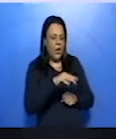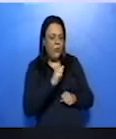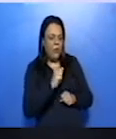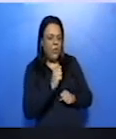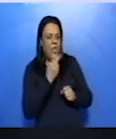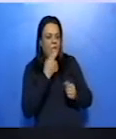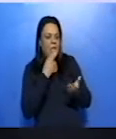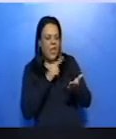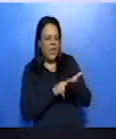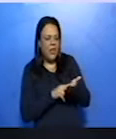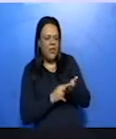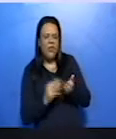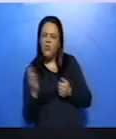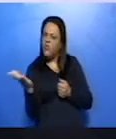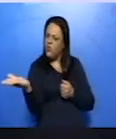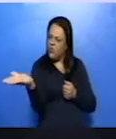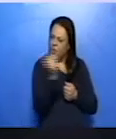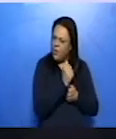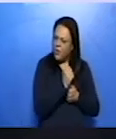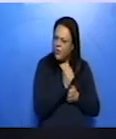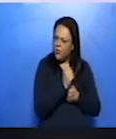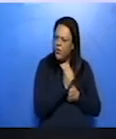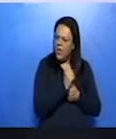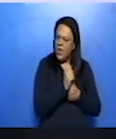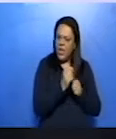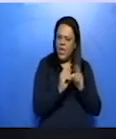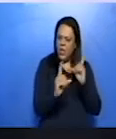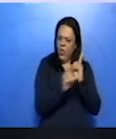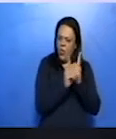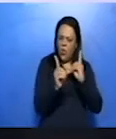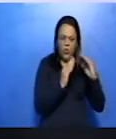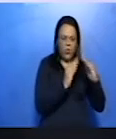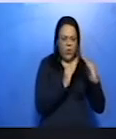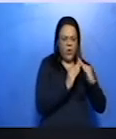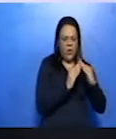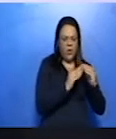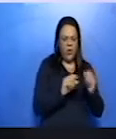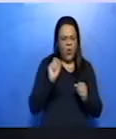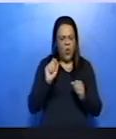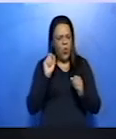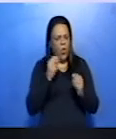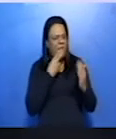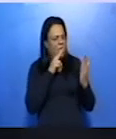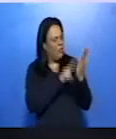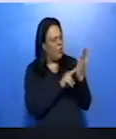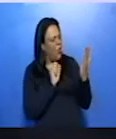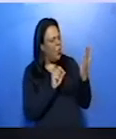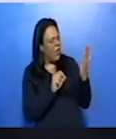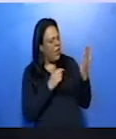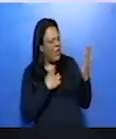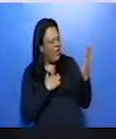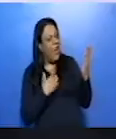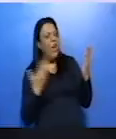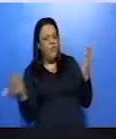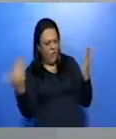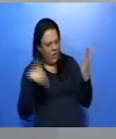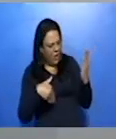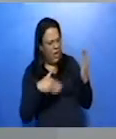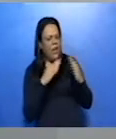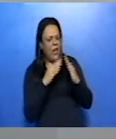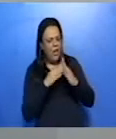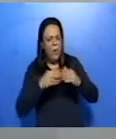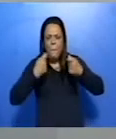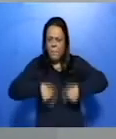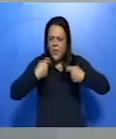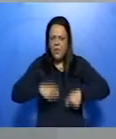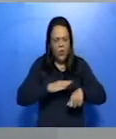para um encontro em sua casa. O que está escrito nesse bilhete? Vem já, já à nossa casa. Preciso falar